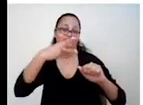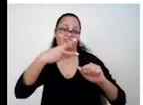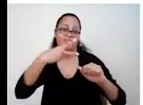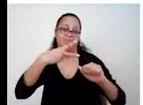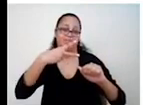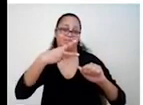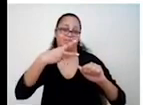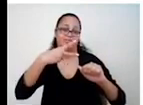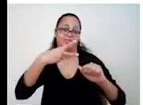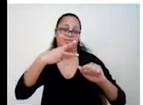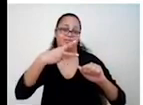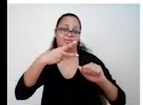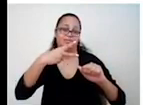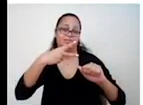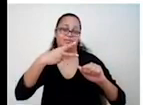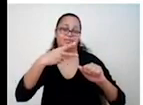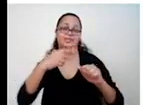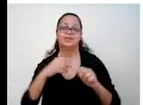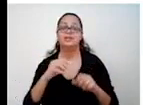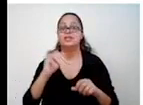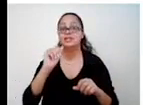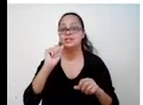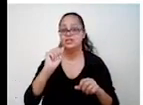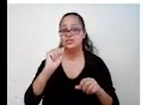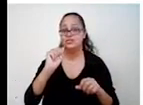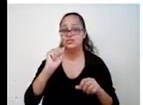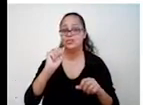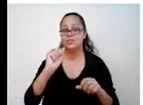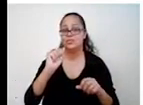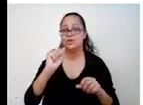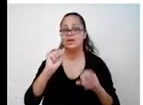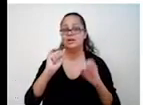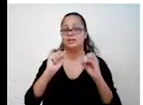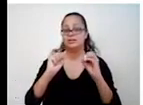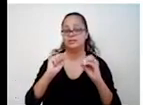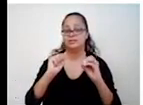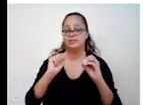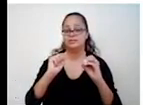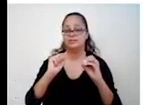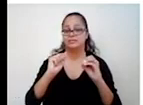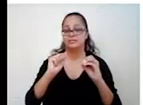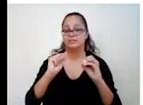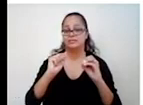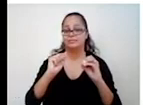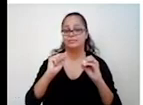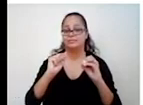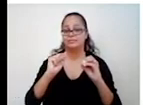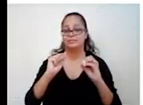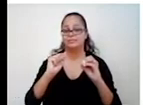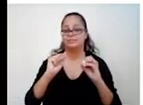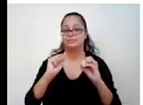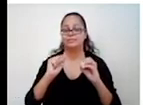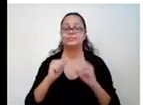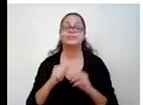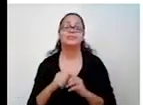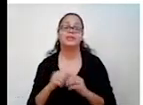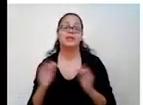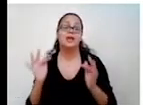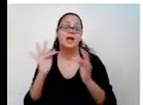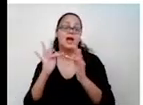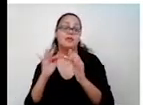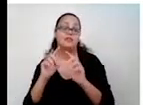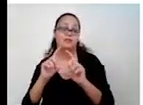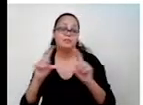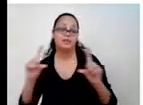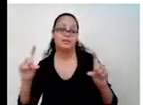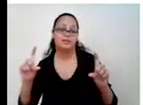0. Se o a for 0, seria uma equação do primeiro grau. A fórmula de Bhaskar é essa. Menos b, mais ou